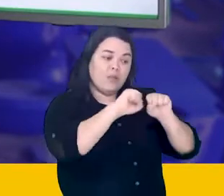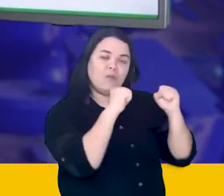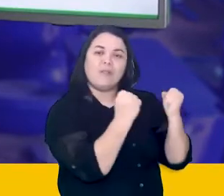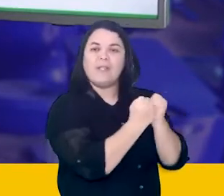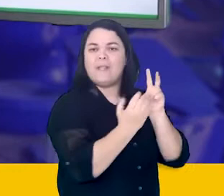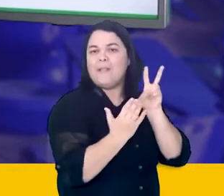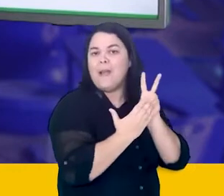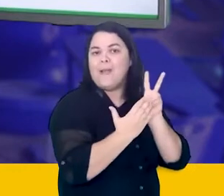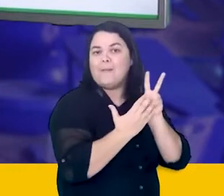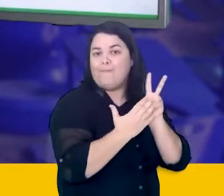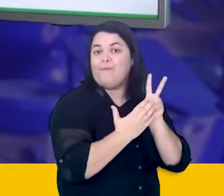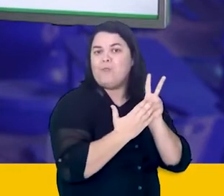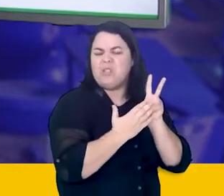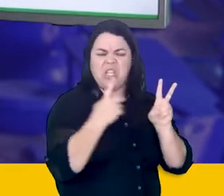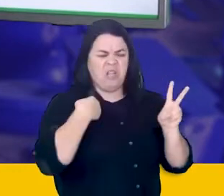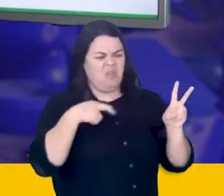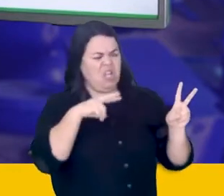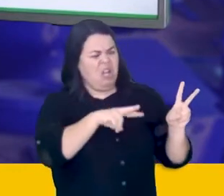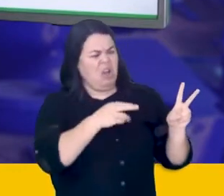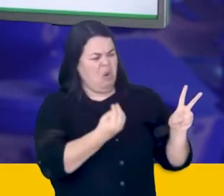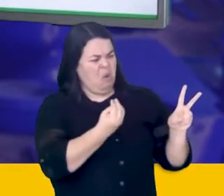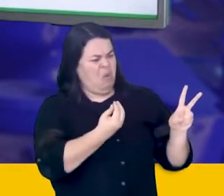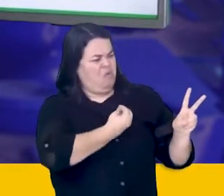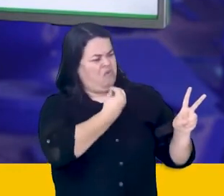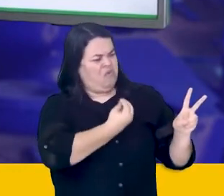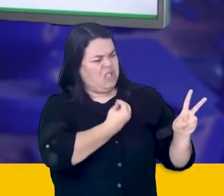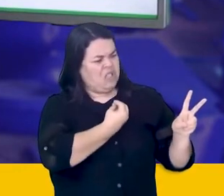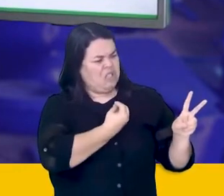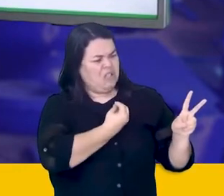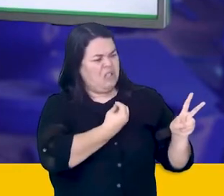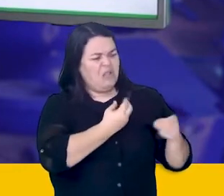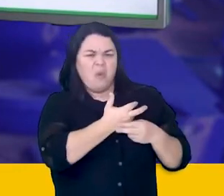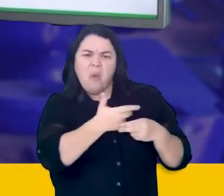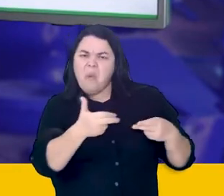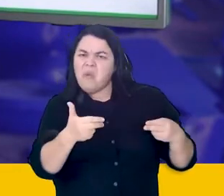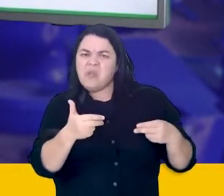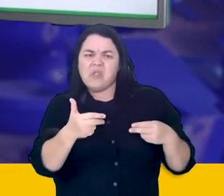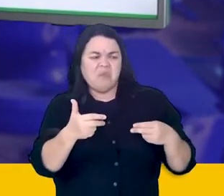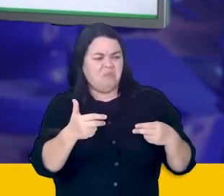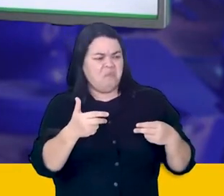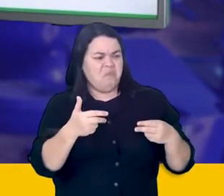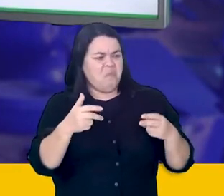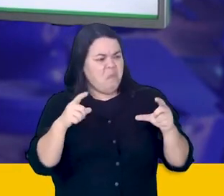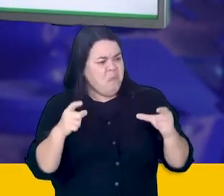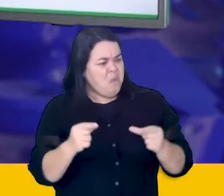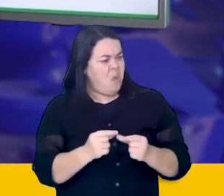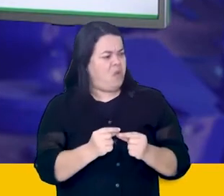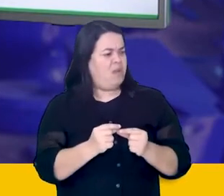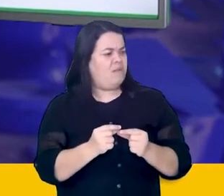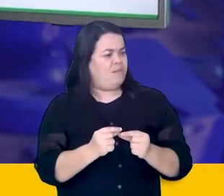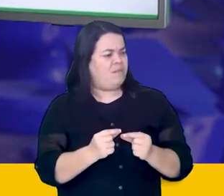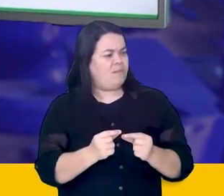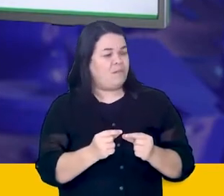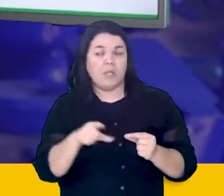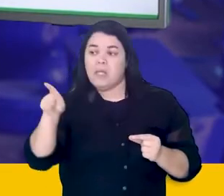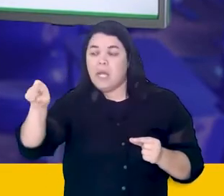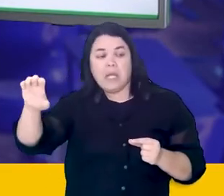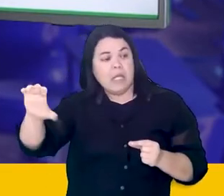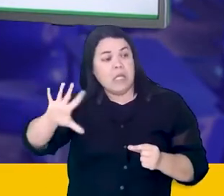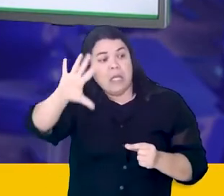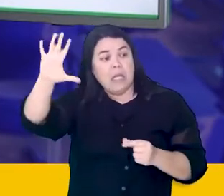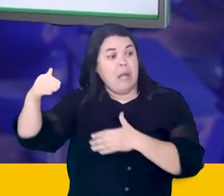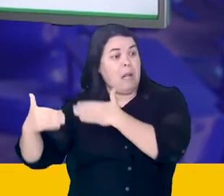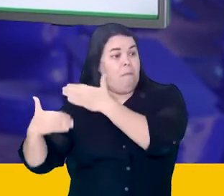não sabe como conseguiu subsistir com tão pouco, já que a Europa, nesse momento, precisava cada